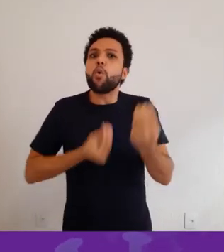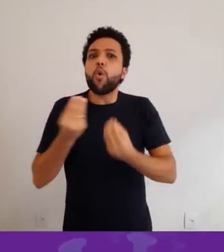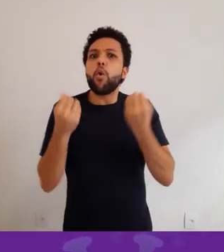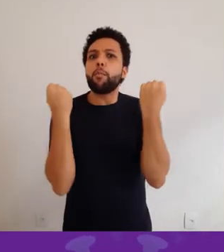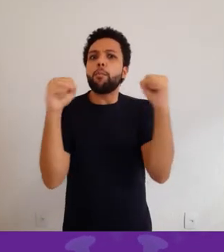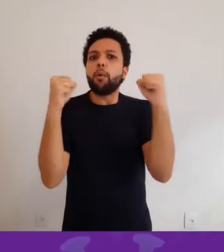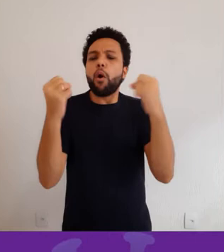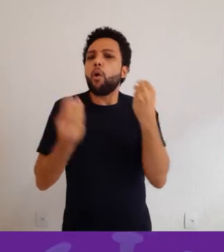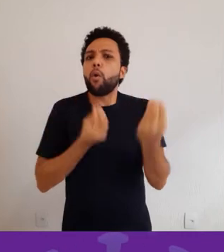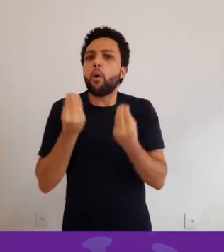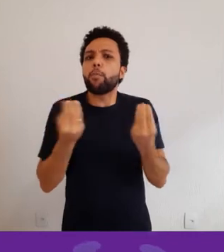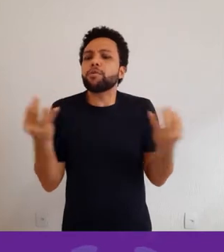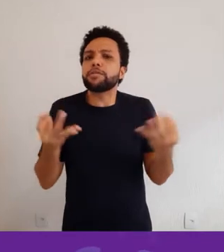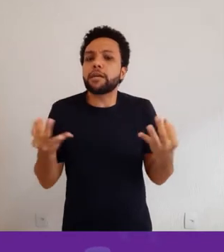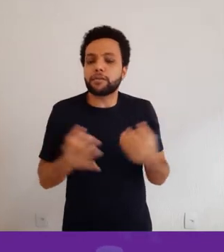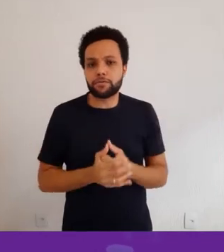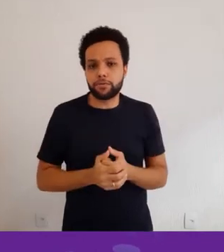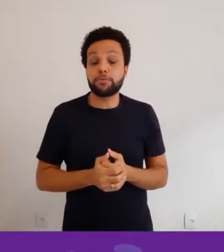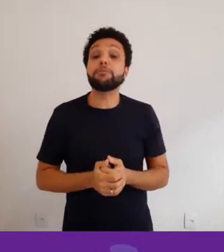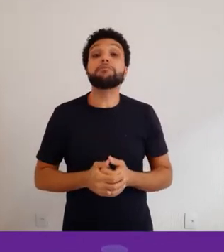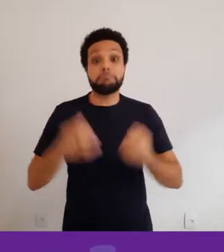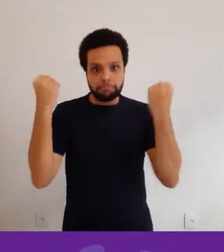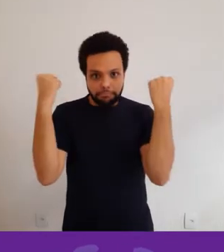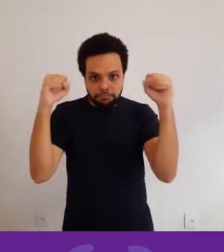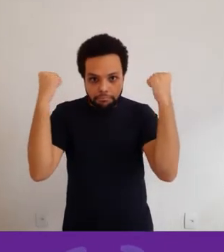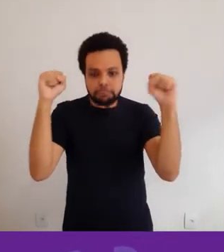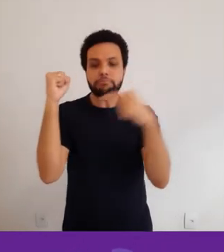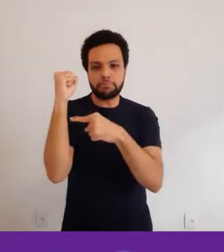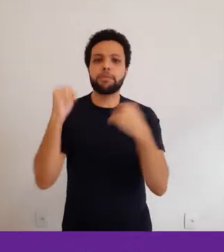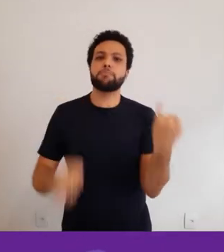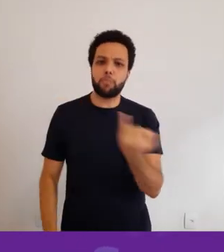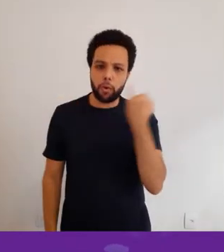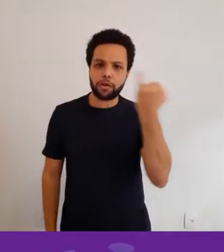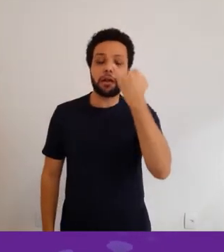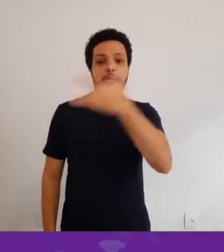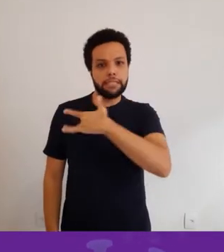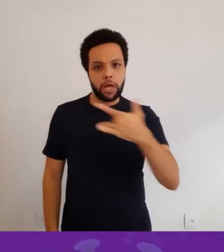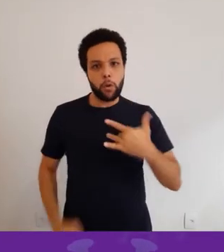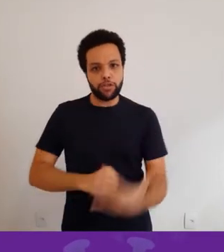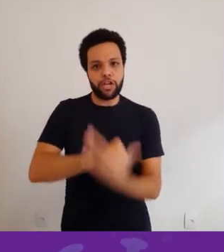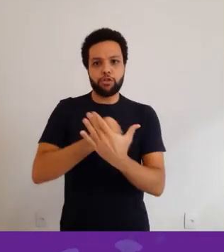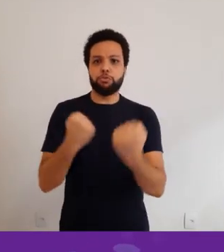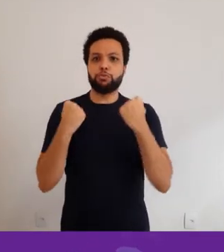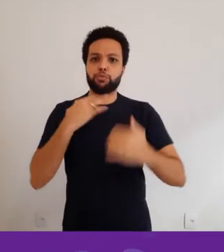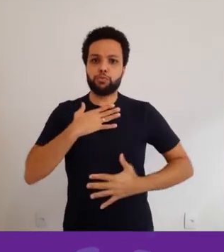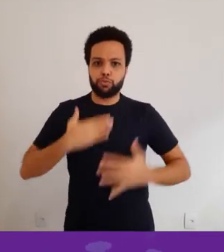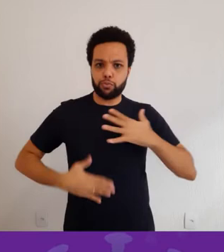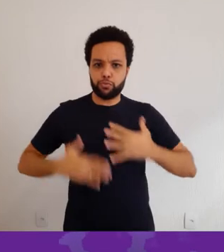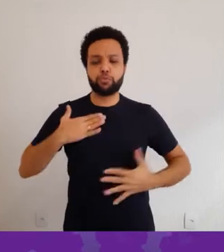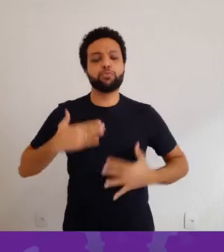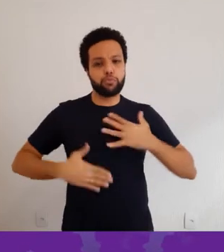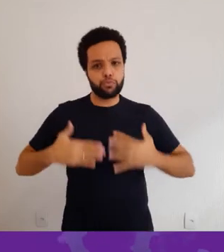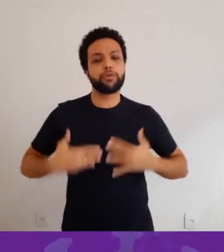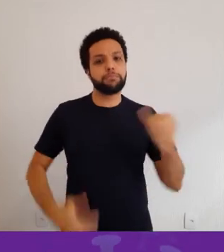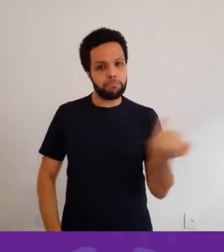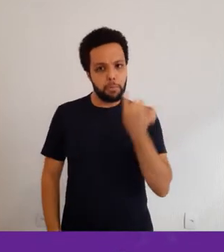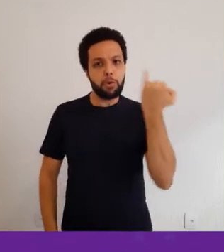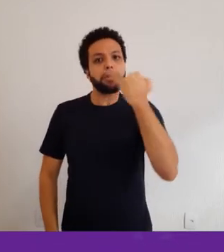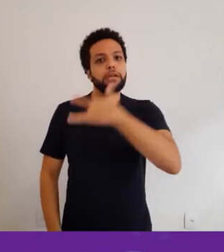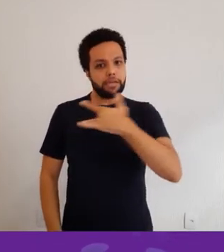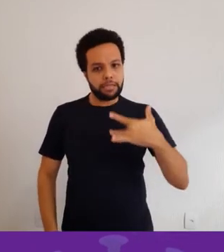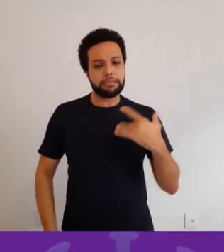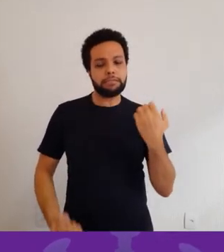Então o aconselhável neste momento é que as pessoas façam exercício físico, obviamente que ficar sem fazer exercício físico